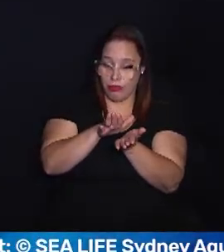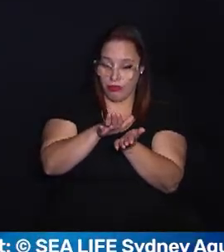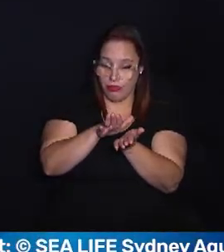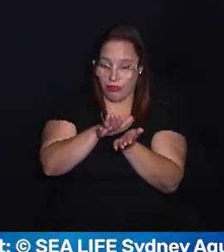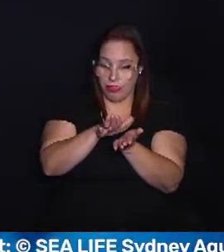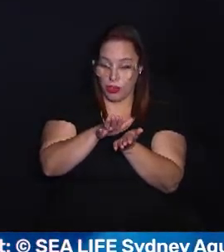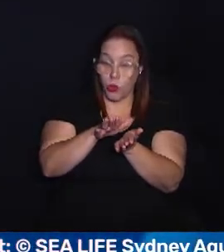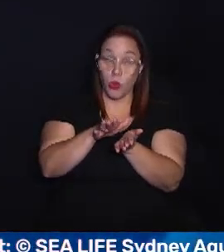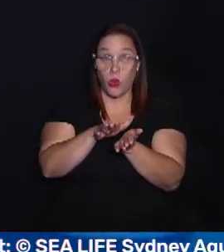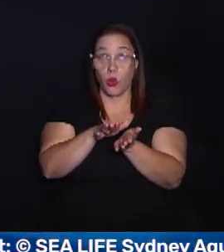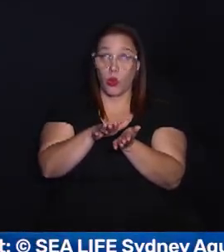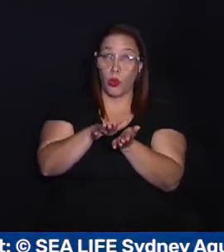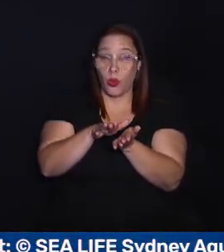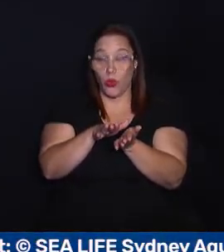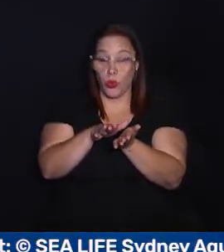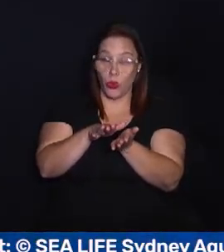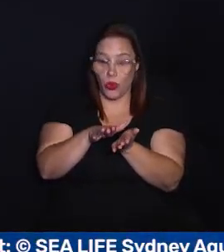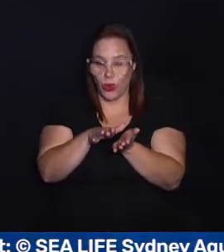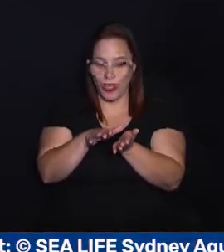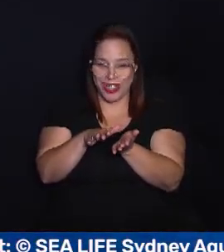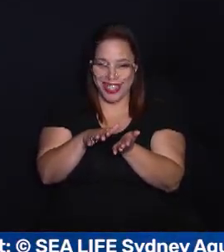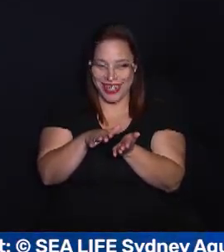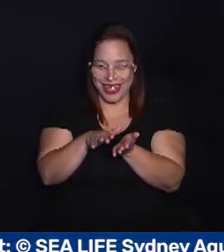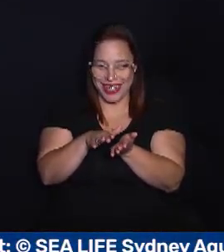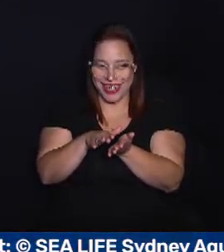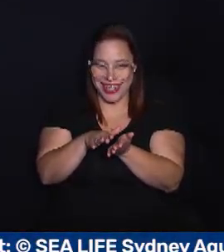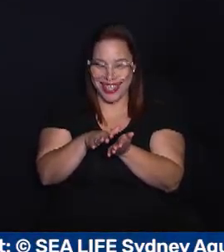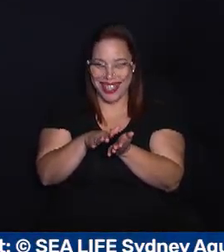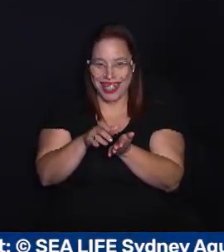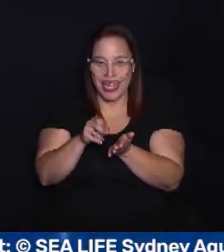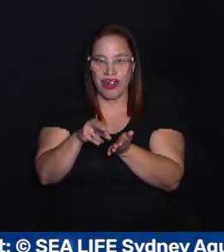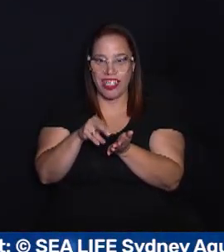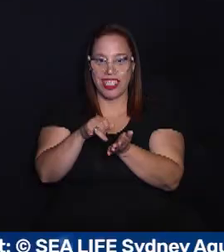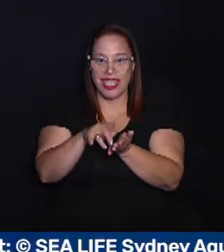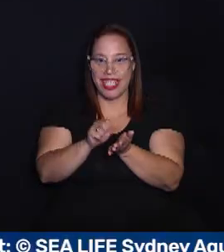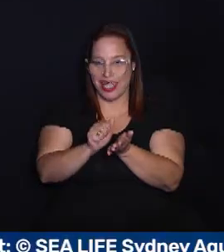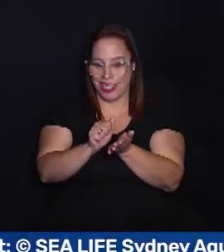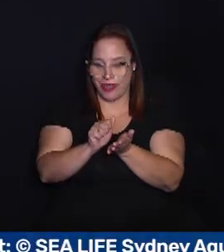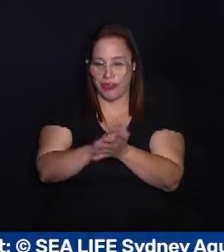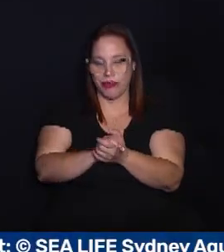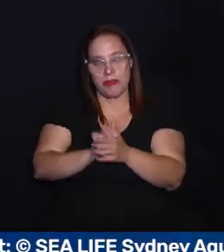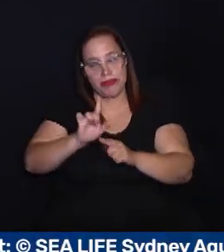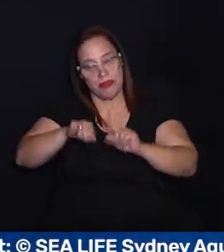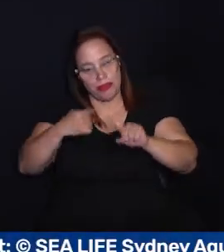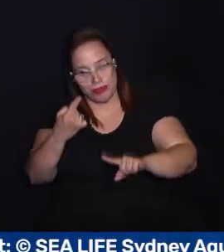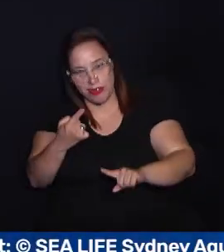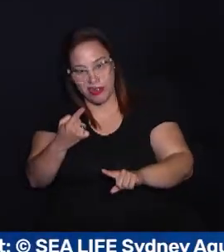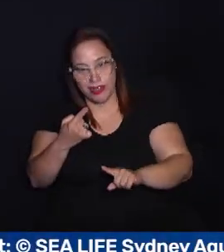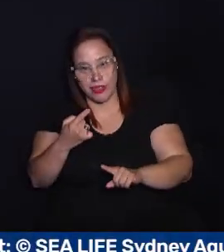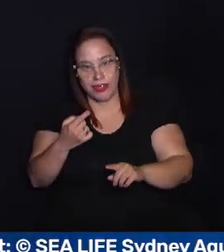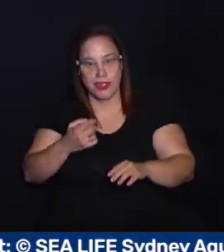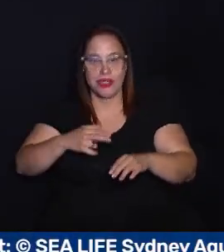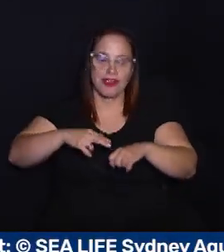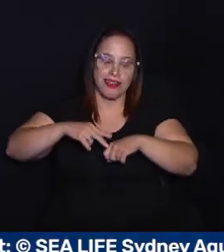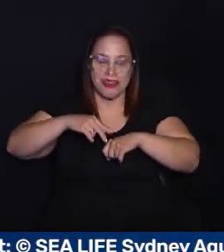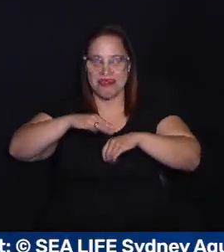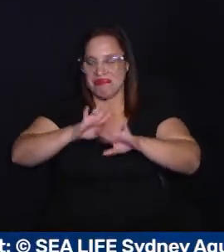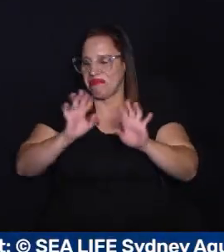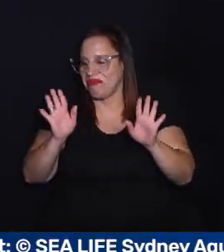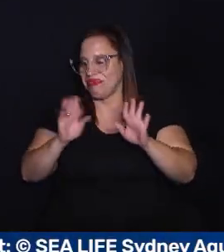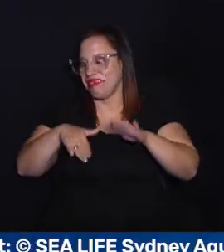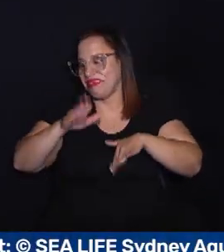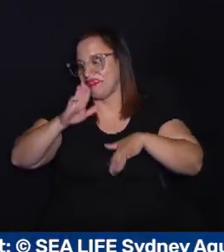imobilidade, que tem um efeito hipnótico na fêmea, permitindo que ela seja fertilizada. Depois disso,